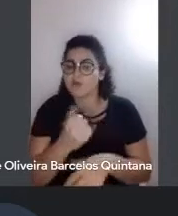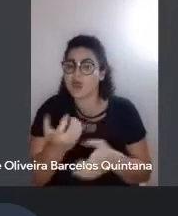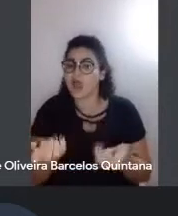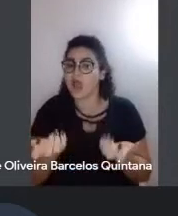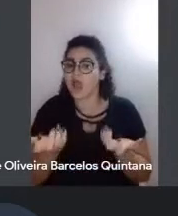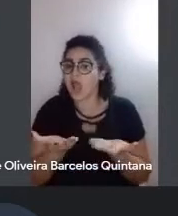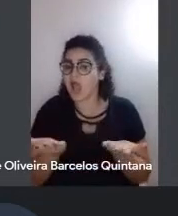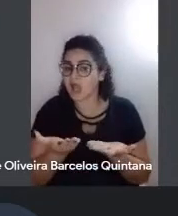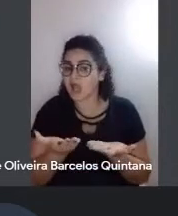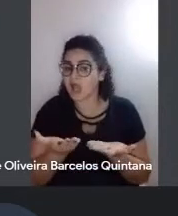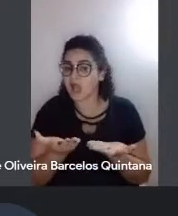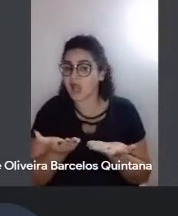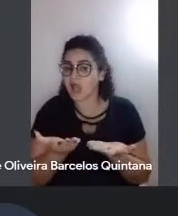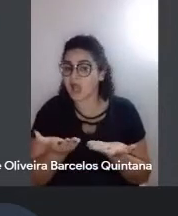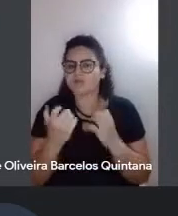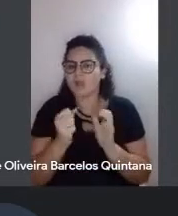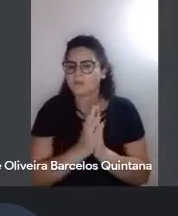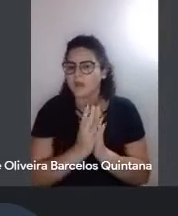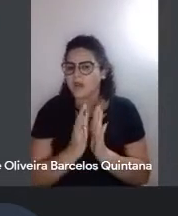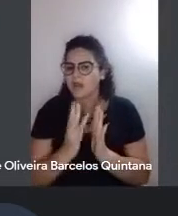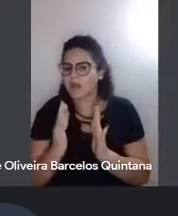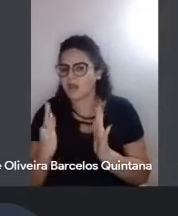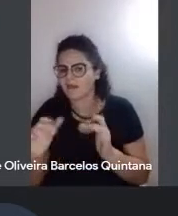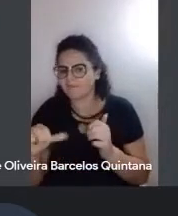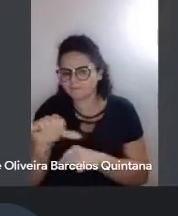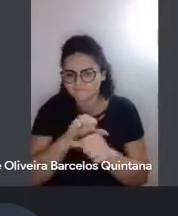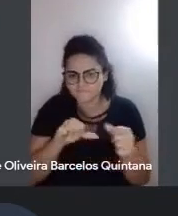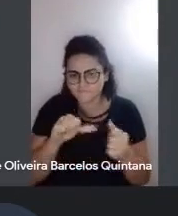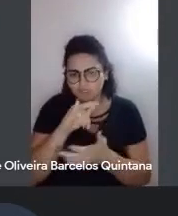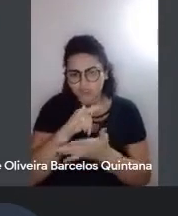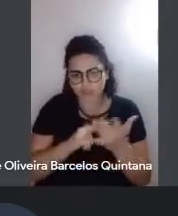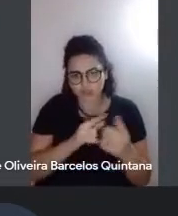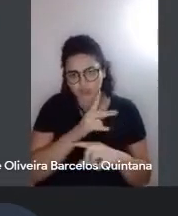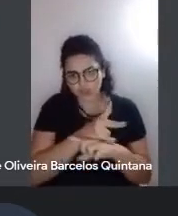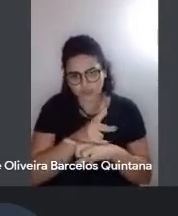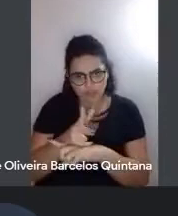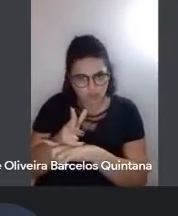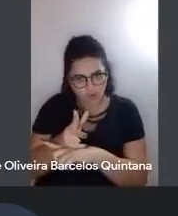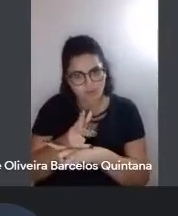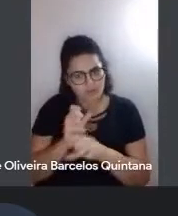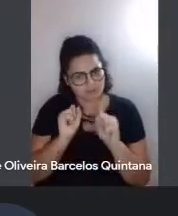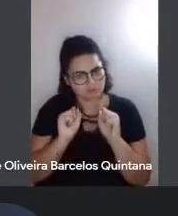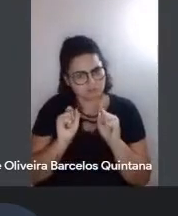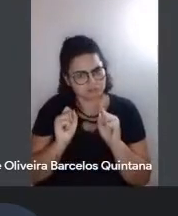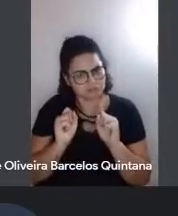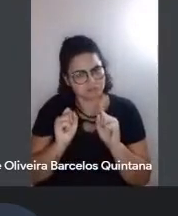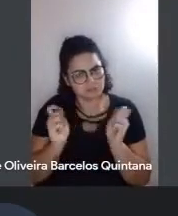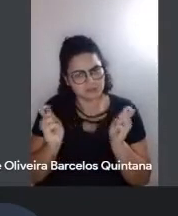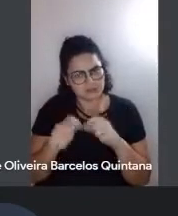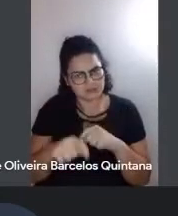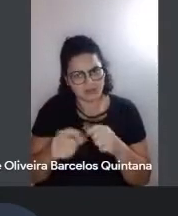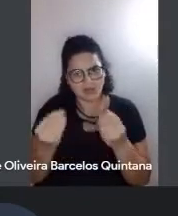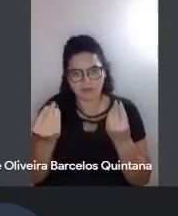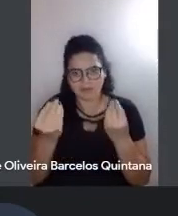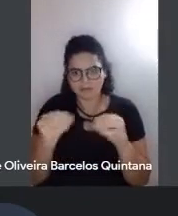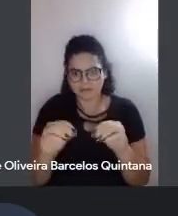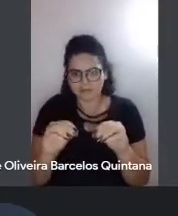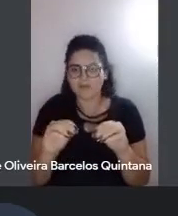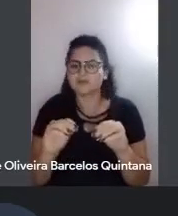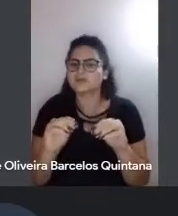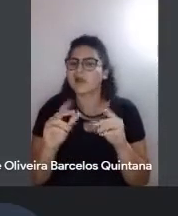agora fazer uma versão mais longa, transformá-lo num documentário mesmo de porte, inclusive colocando mais